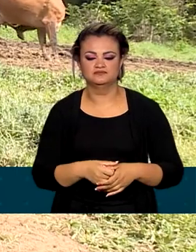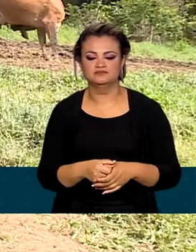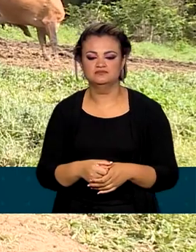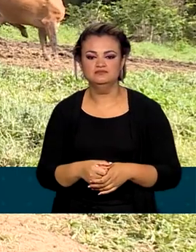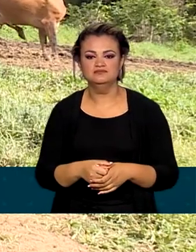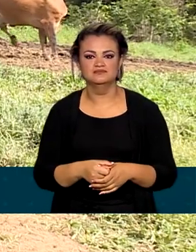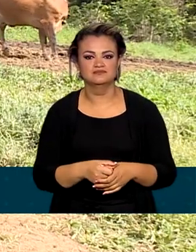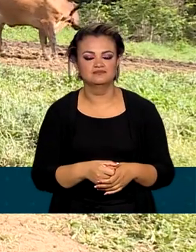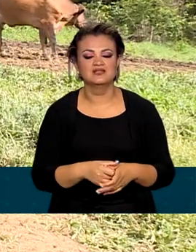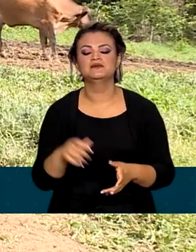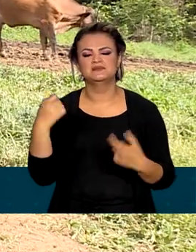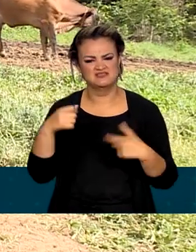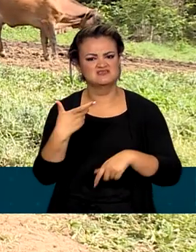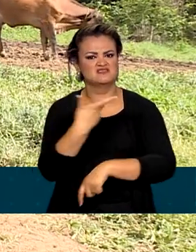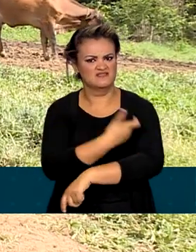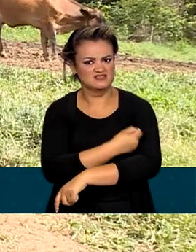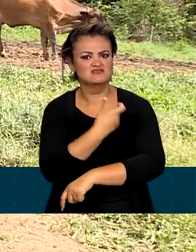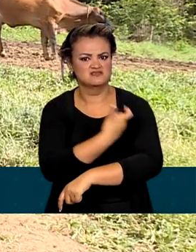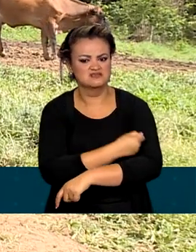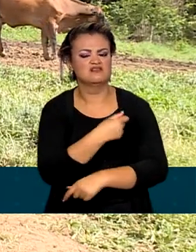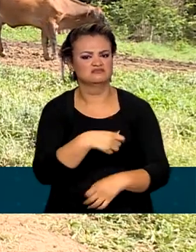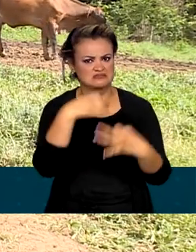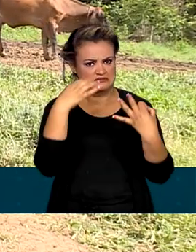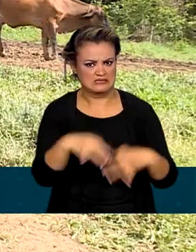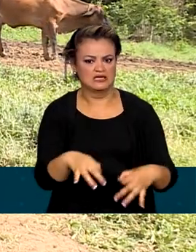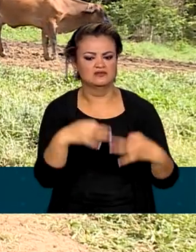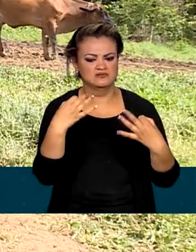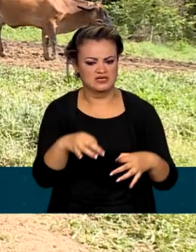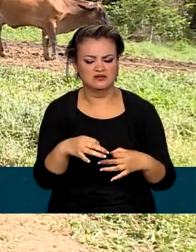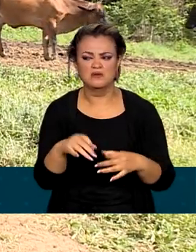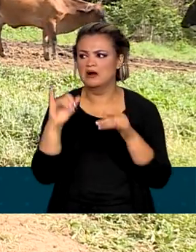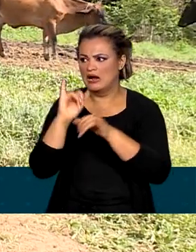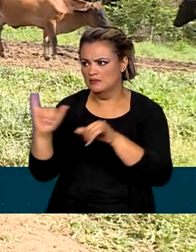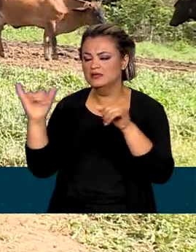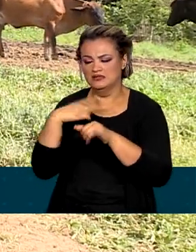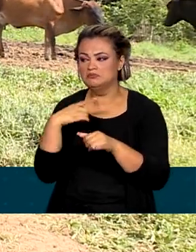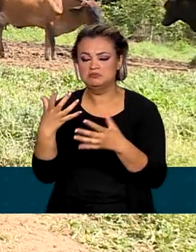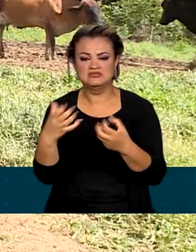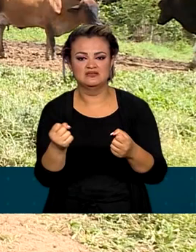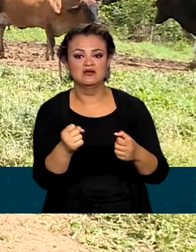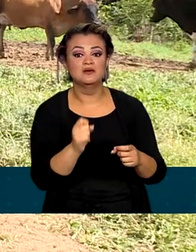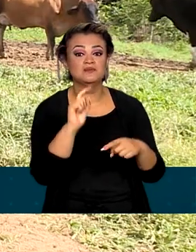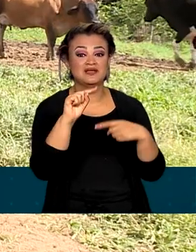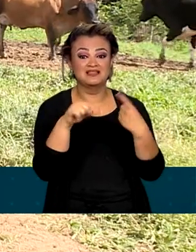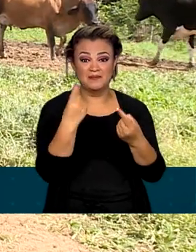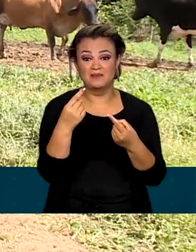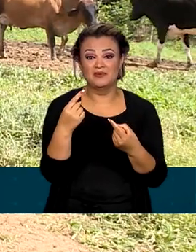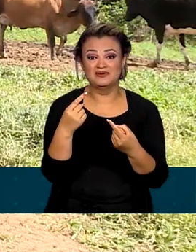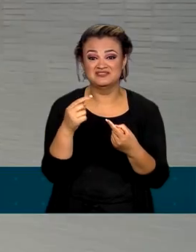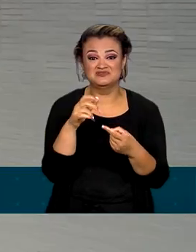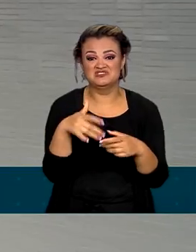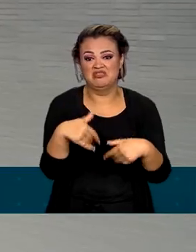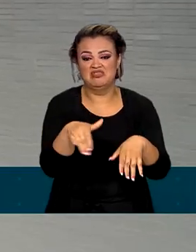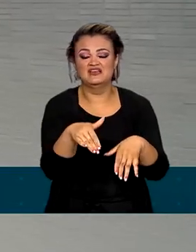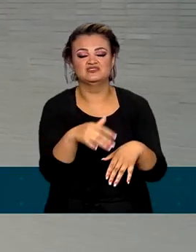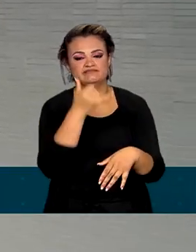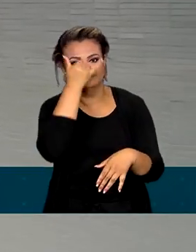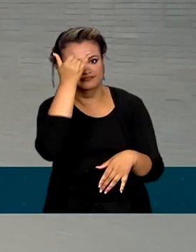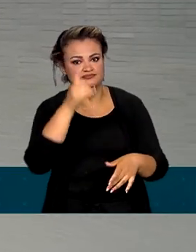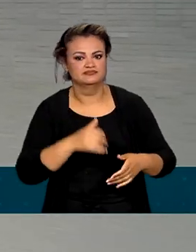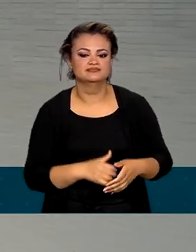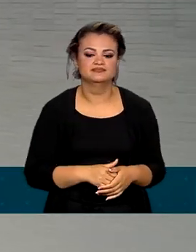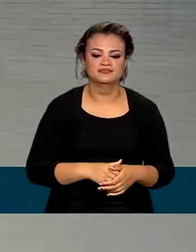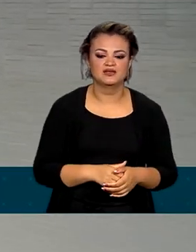que tem que vacinar mesmo, seguir rigorosamente essas campanhas, porque depois o prejuízo é para o produtor rural. Neste ano,